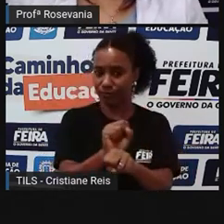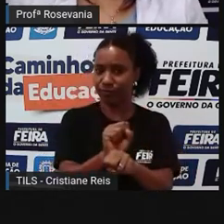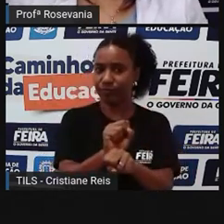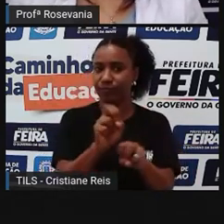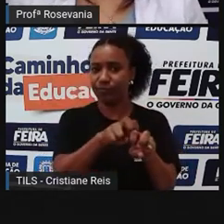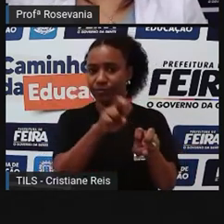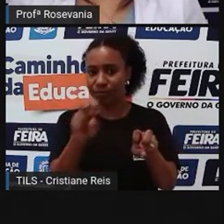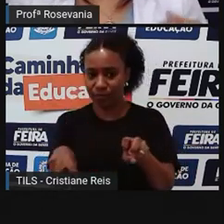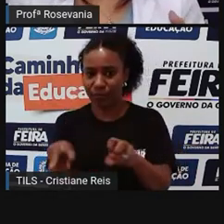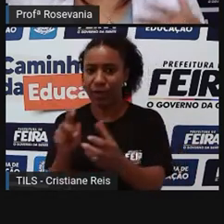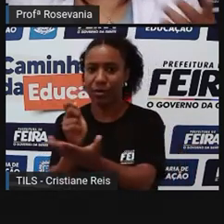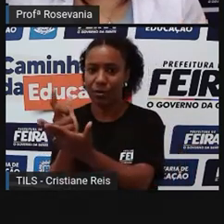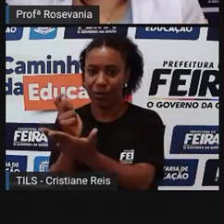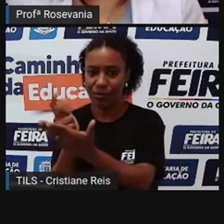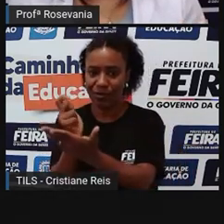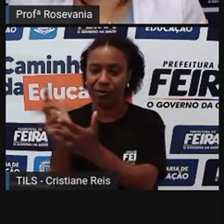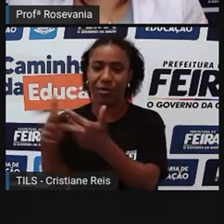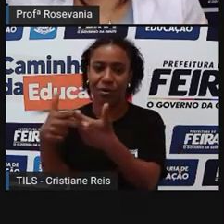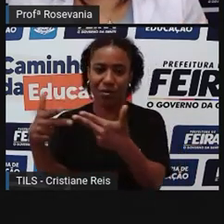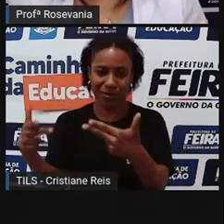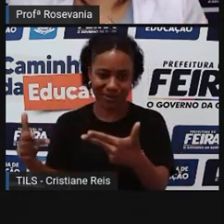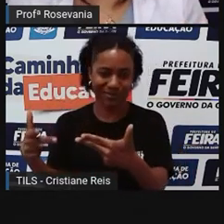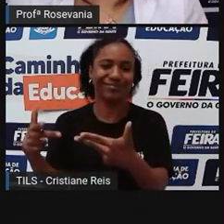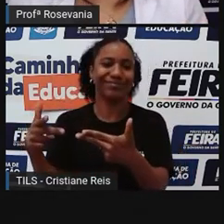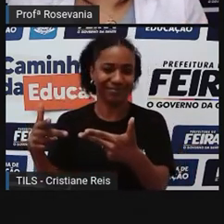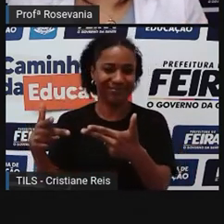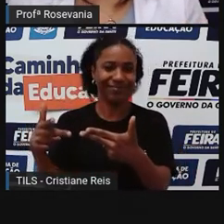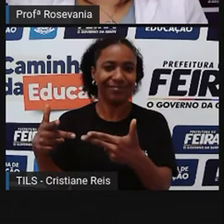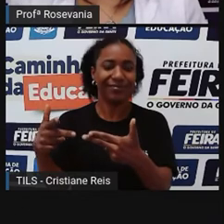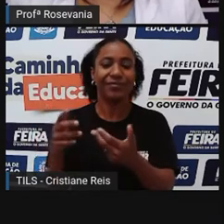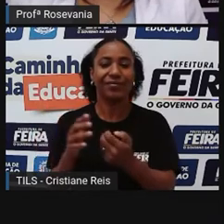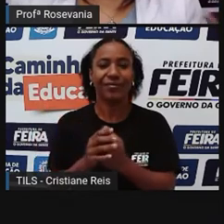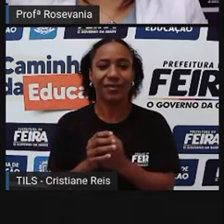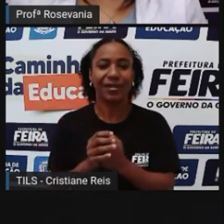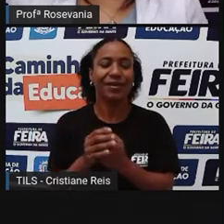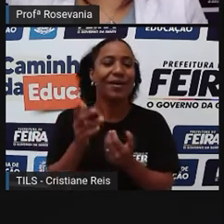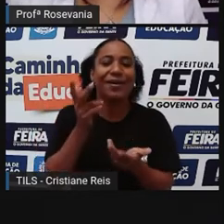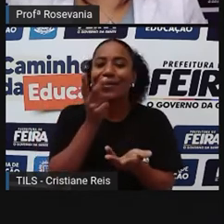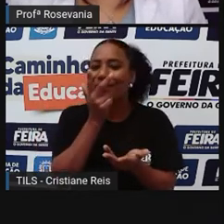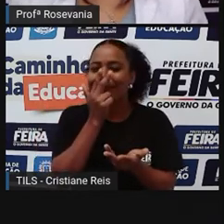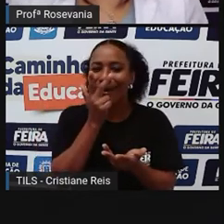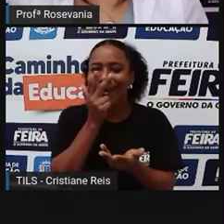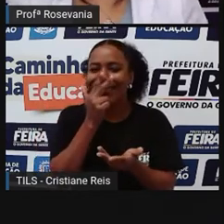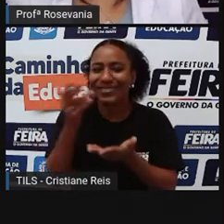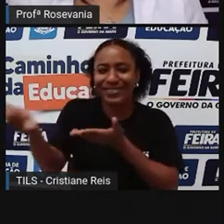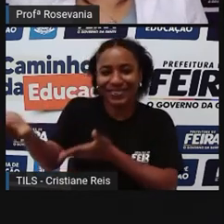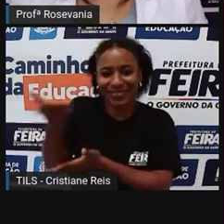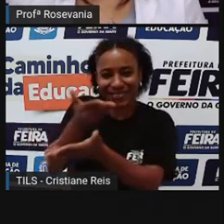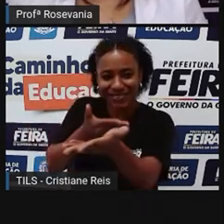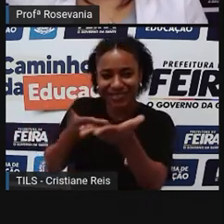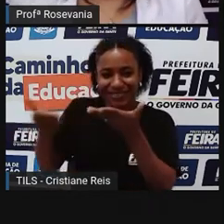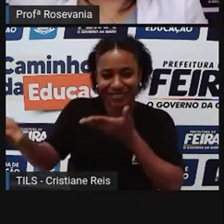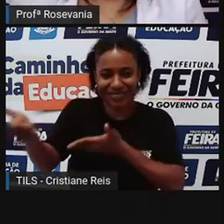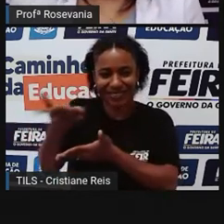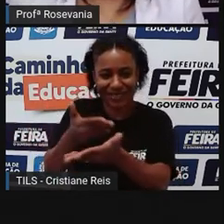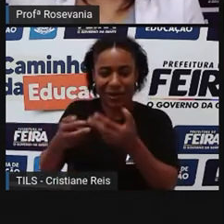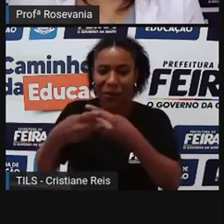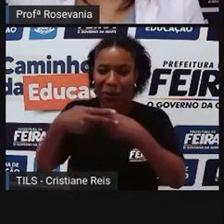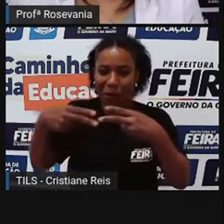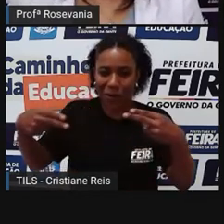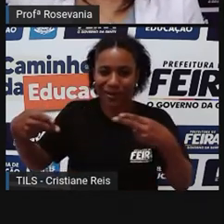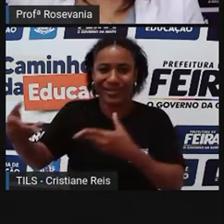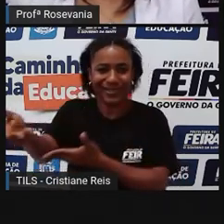também se abasteciam comprando coisas que tinham lá. Então, era como se fosse quase uma troca mesmo de serviços aí